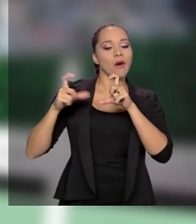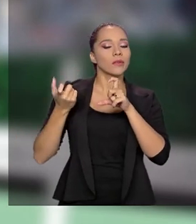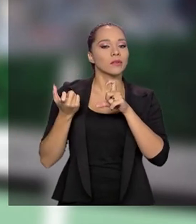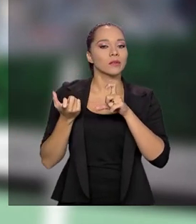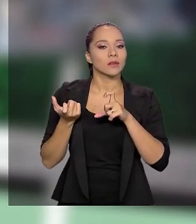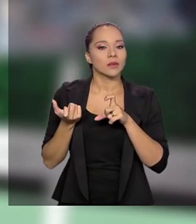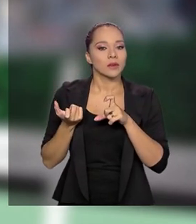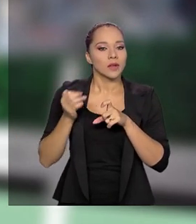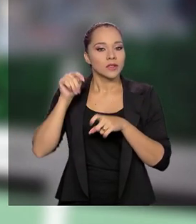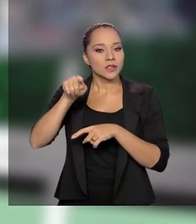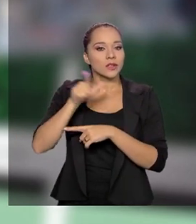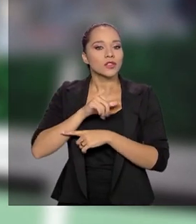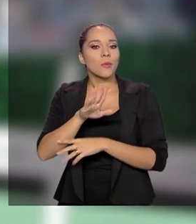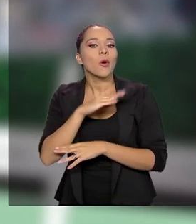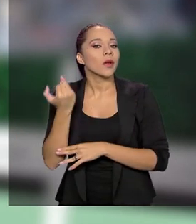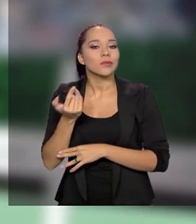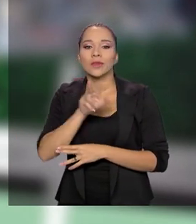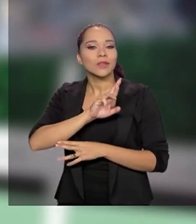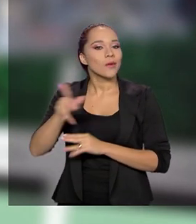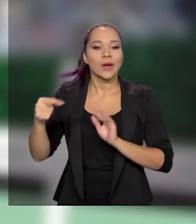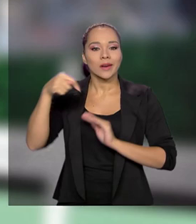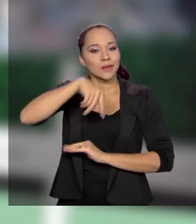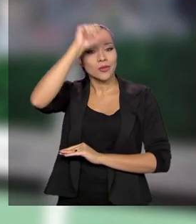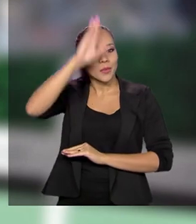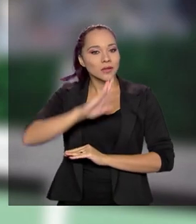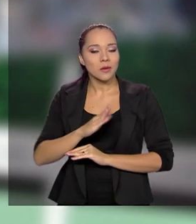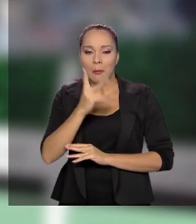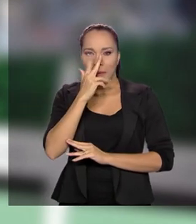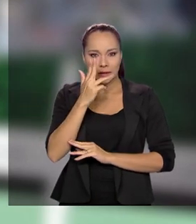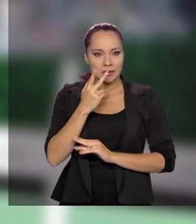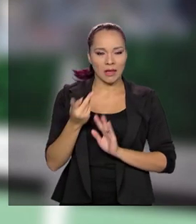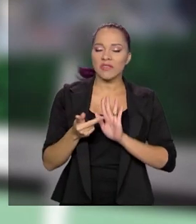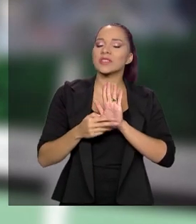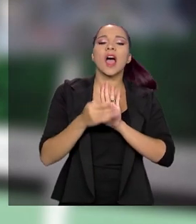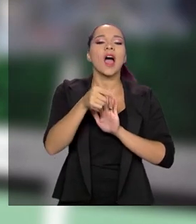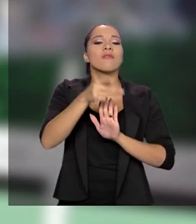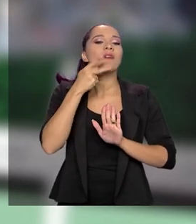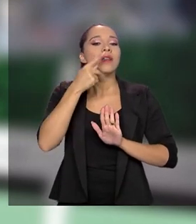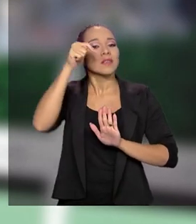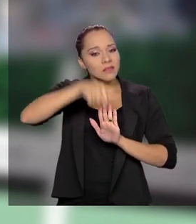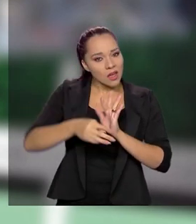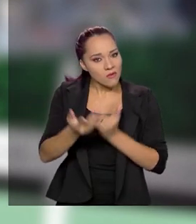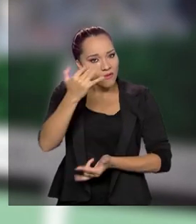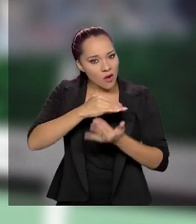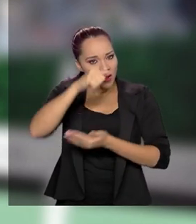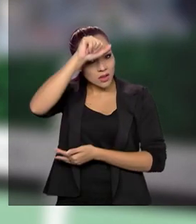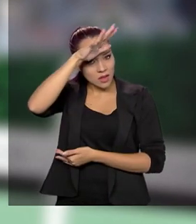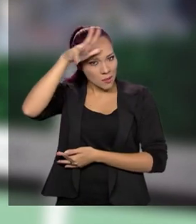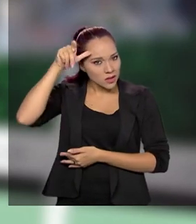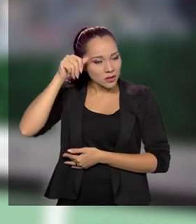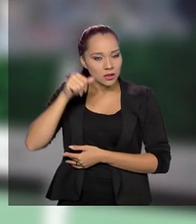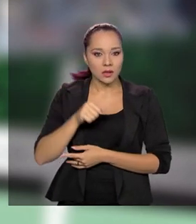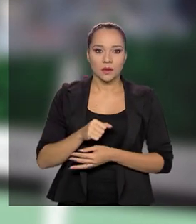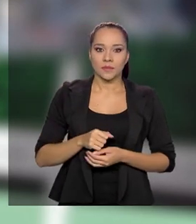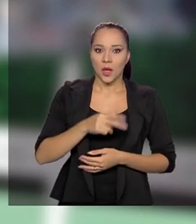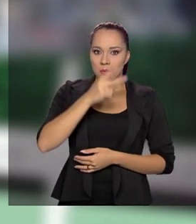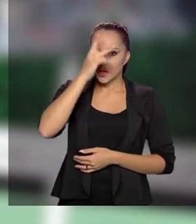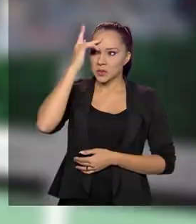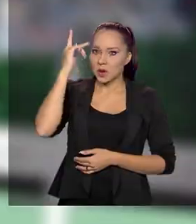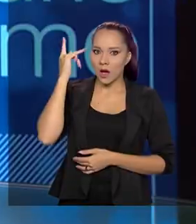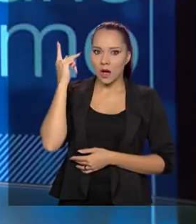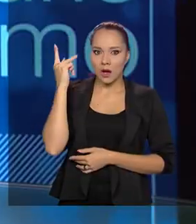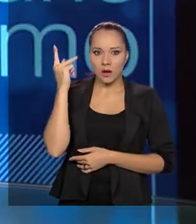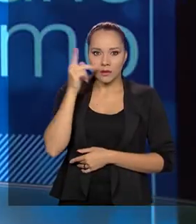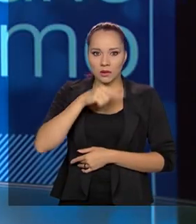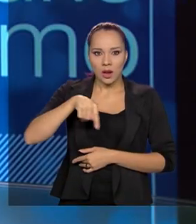fotógrafo que tinha morrido, que não era no Brasil como sendo o atual do fogo na Amazônia. Então, o pessoal lá ficou, e a partir desse